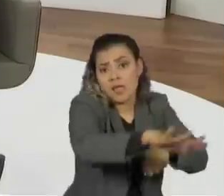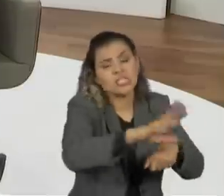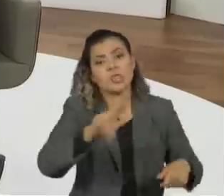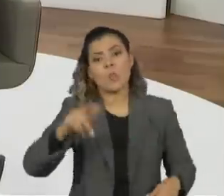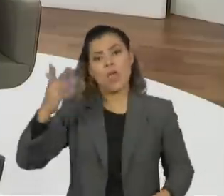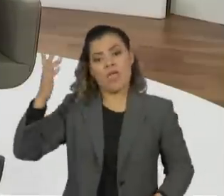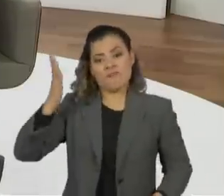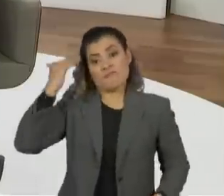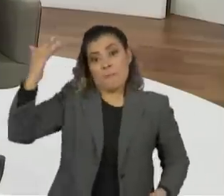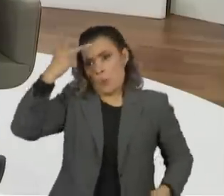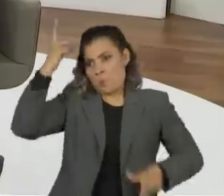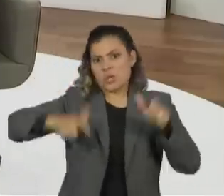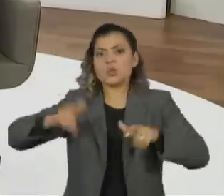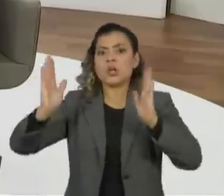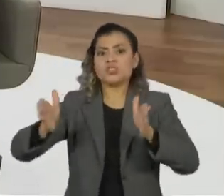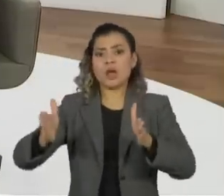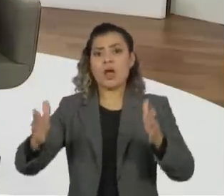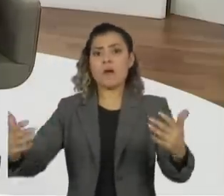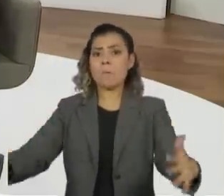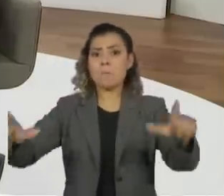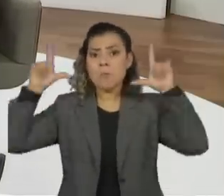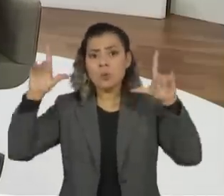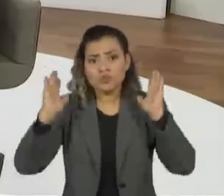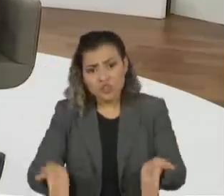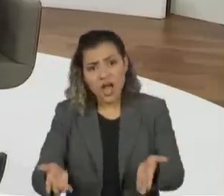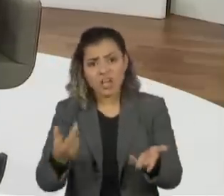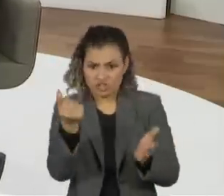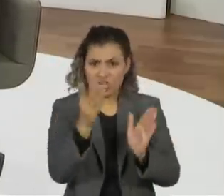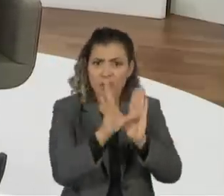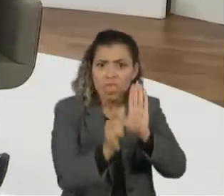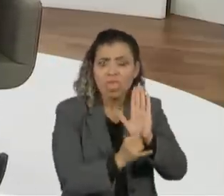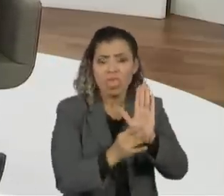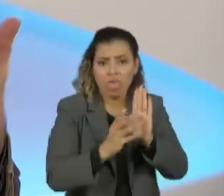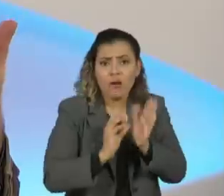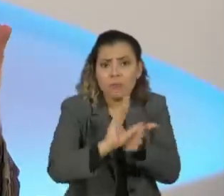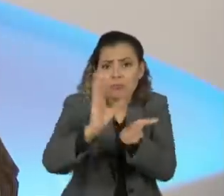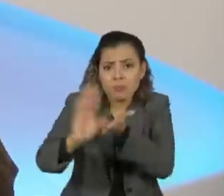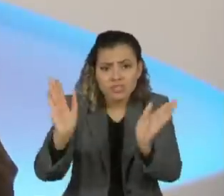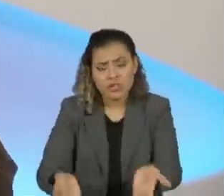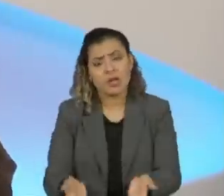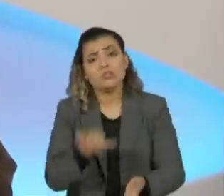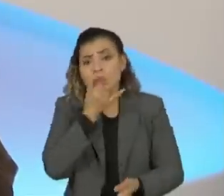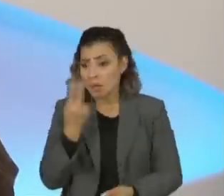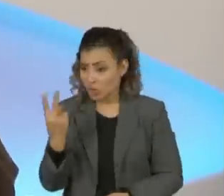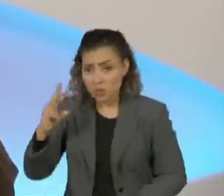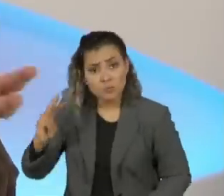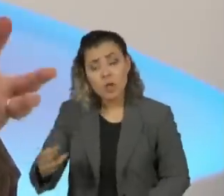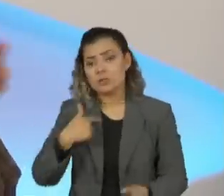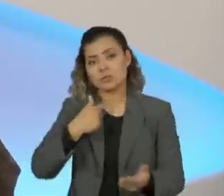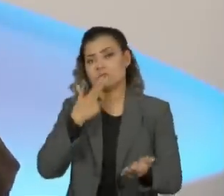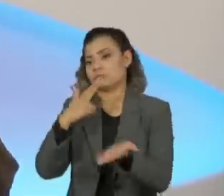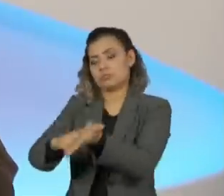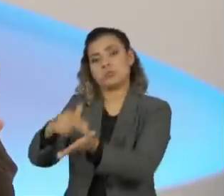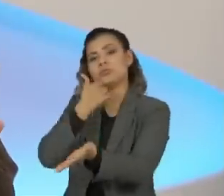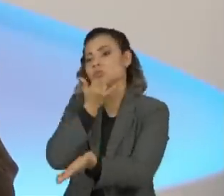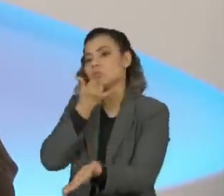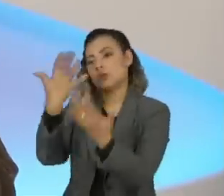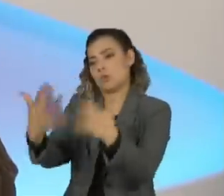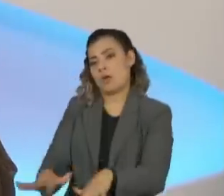essa Lei Rouanet virou edital, veio para mim, eu senti, olhei, dois milhões e recusei, escrevi uma carta e recusei.